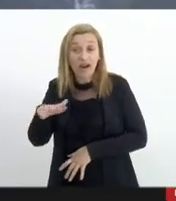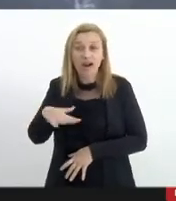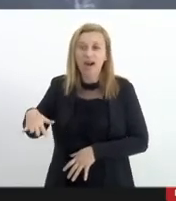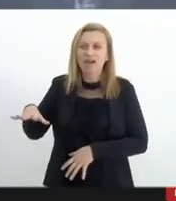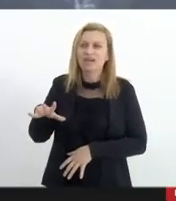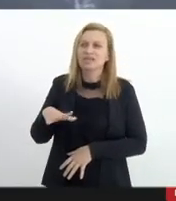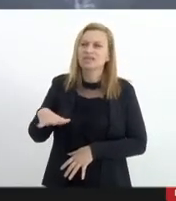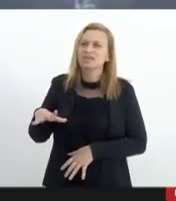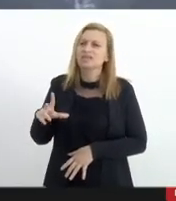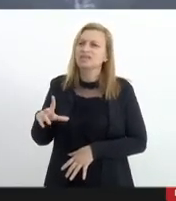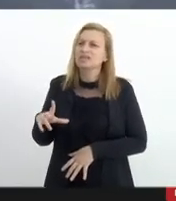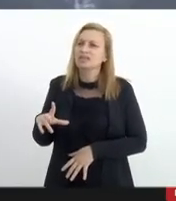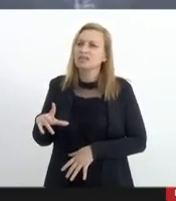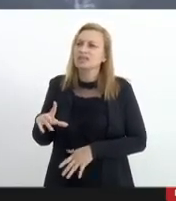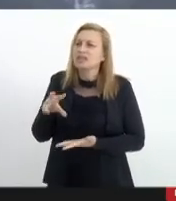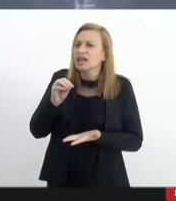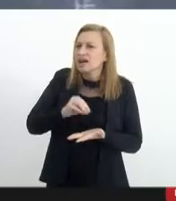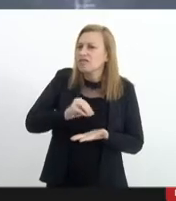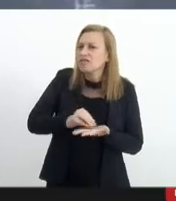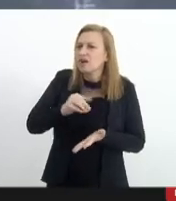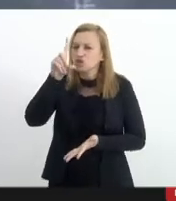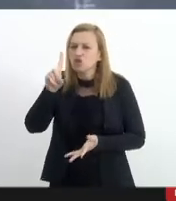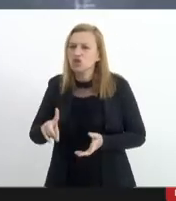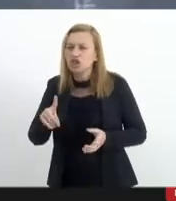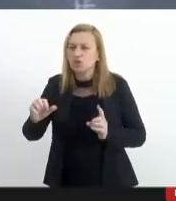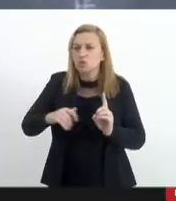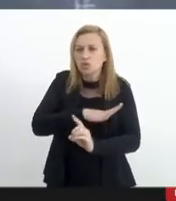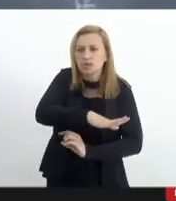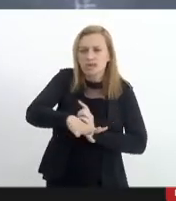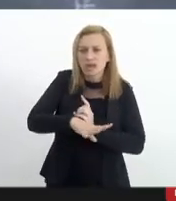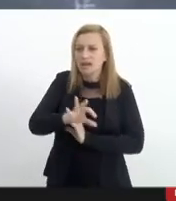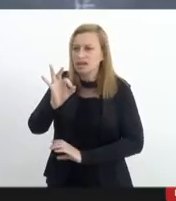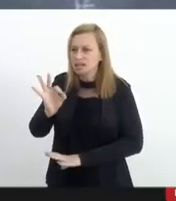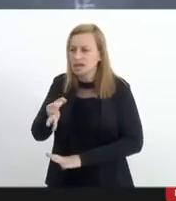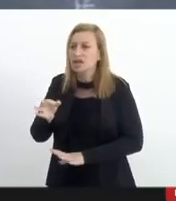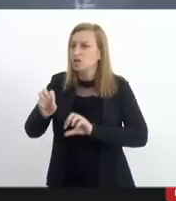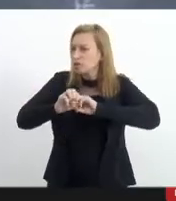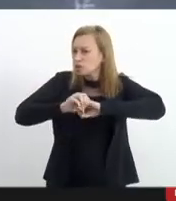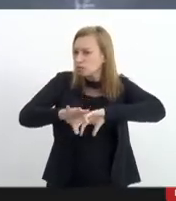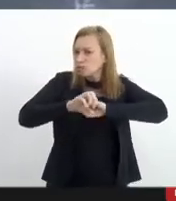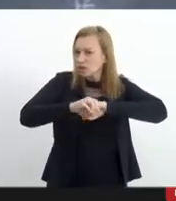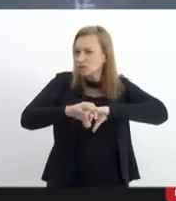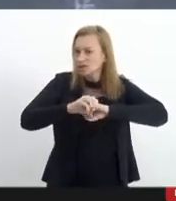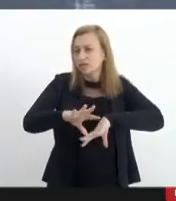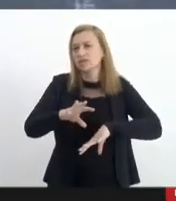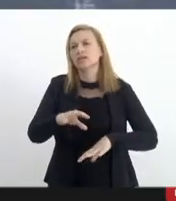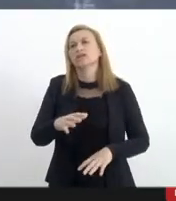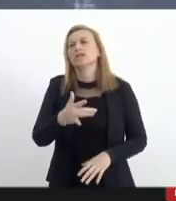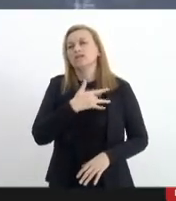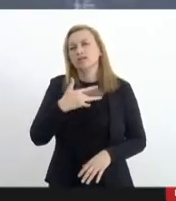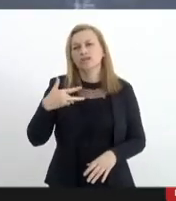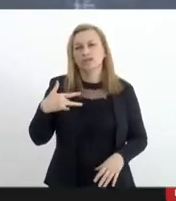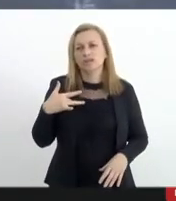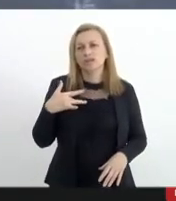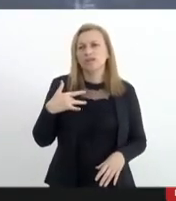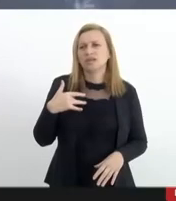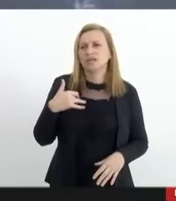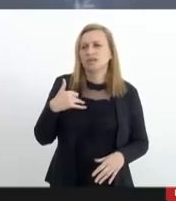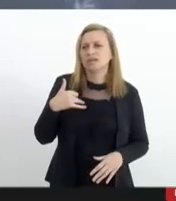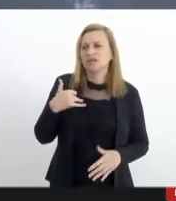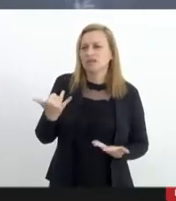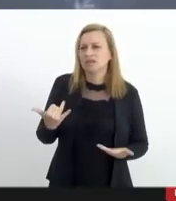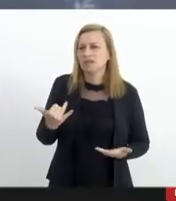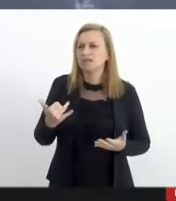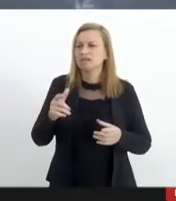conflagrada a falta de direitos sociais garantidos como educação saúde moradia digna